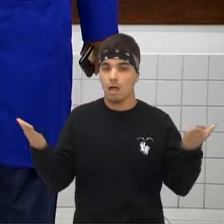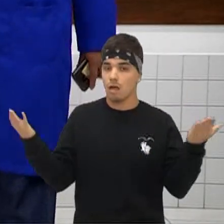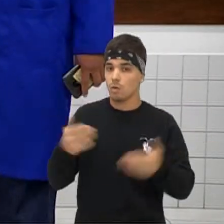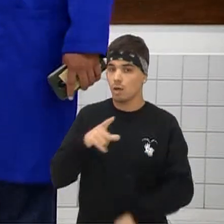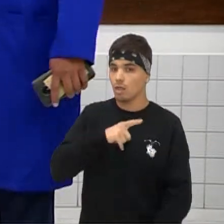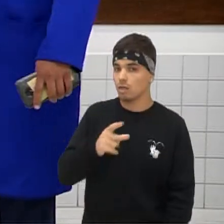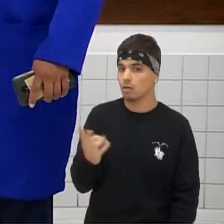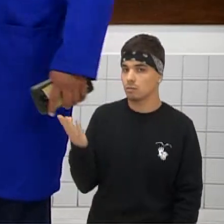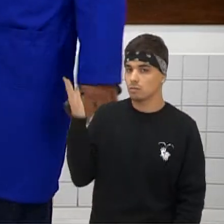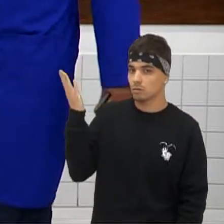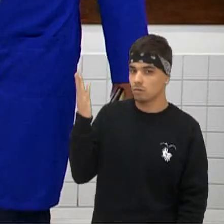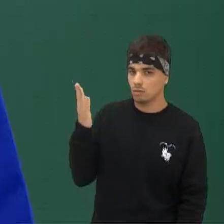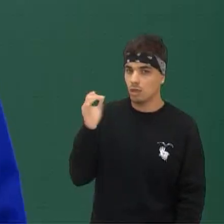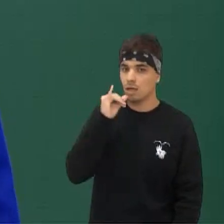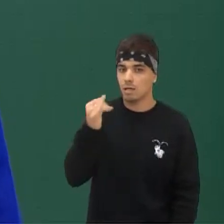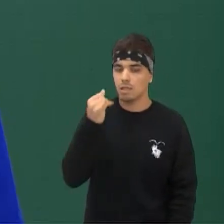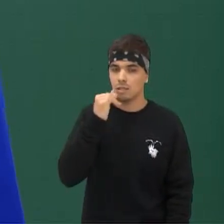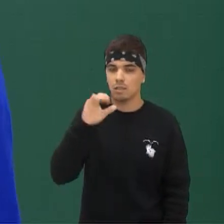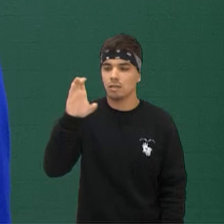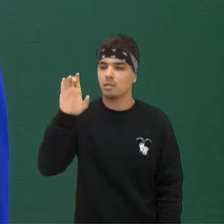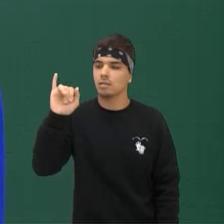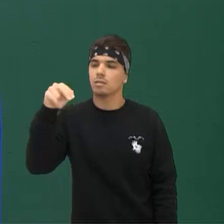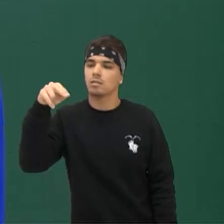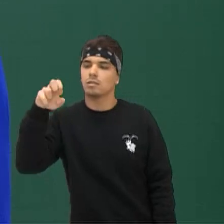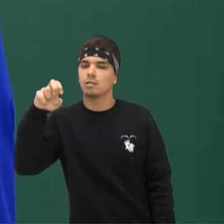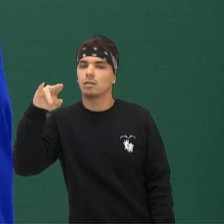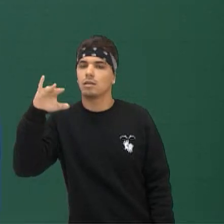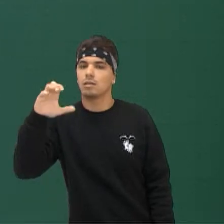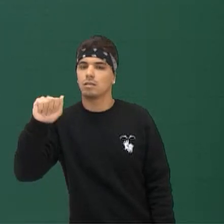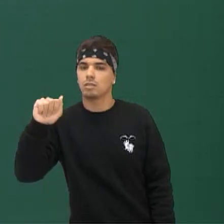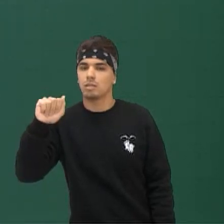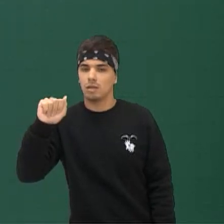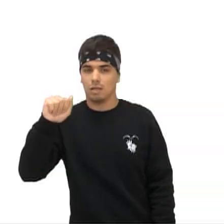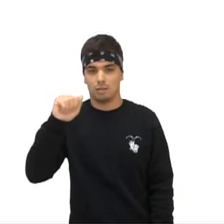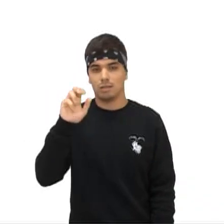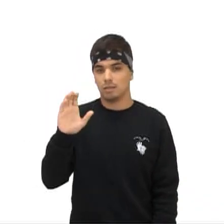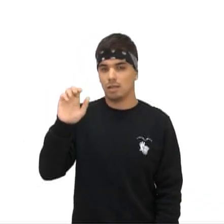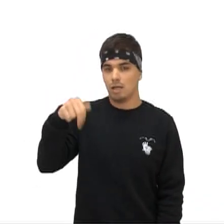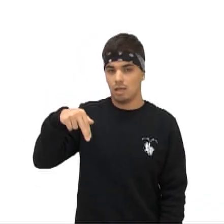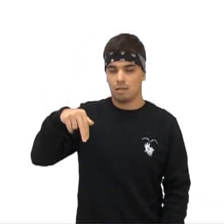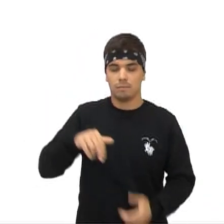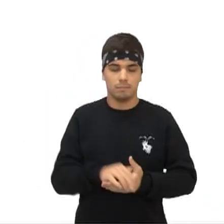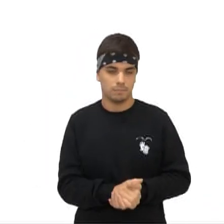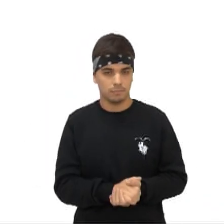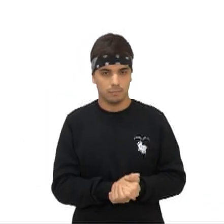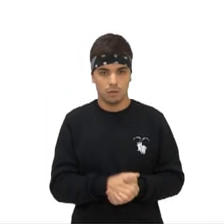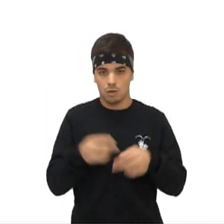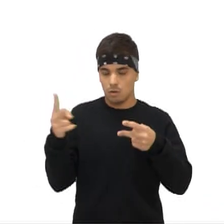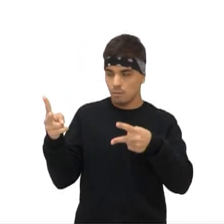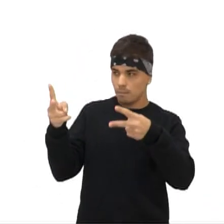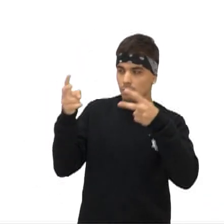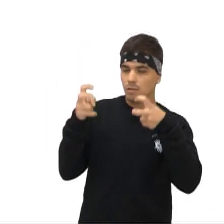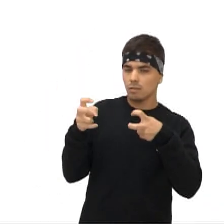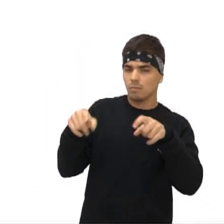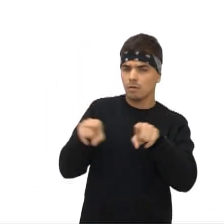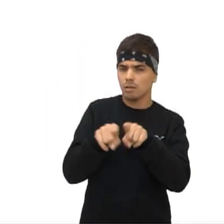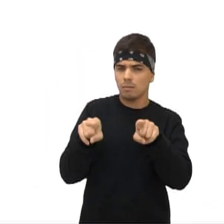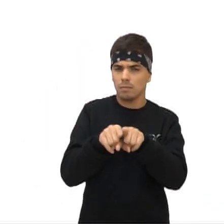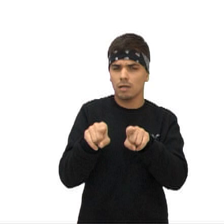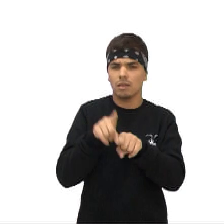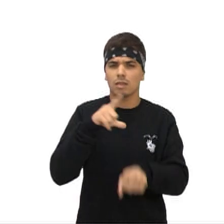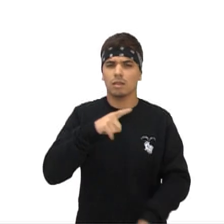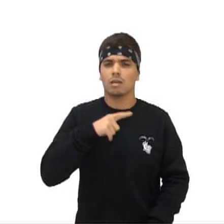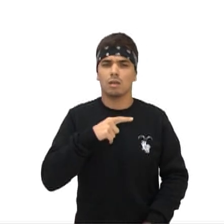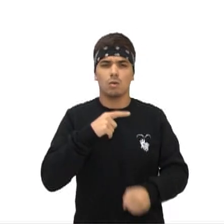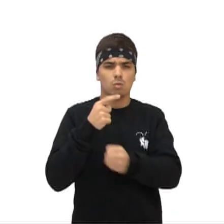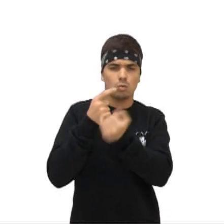um pouquinho da estruturação da energia cinética Ou da energia proveniente da velocidade, certo? Percebam mais uma vez que na equação tem um termo ao